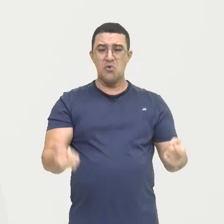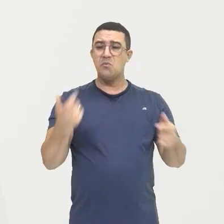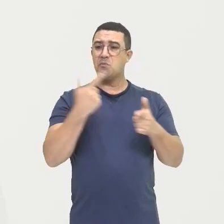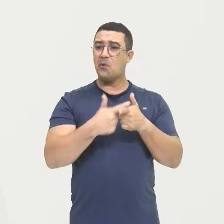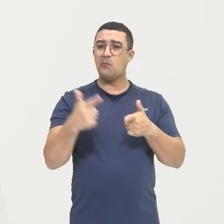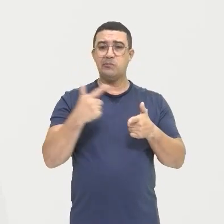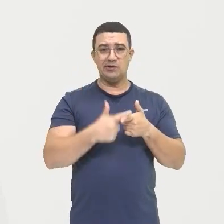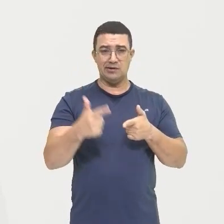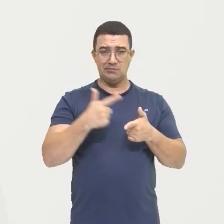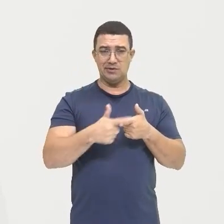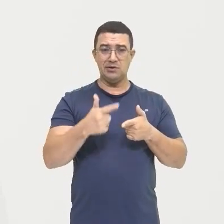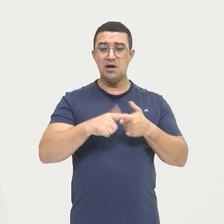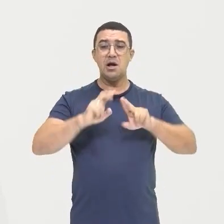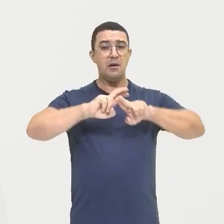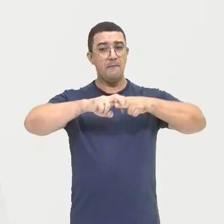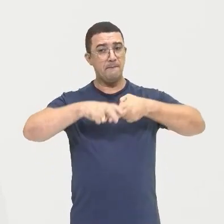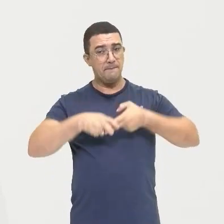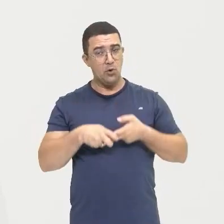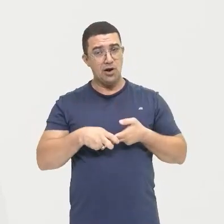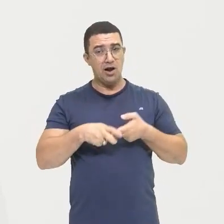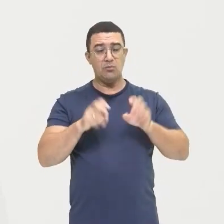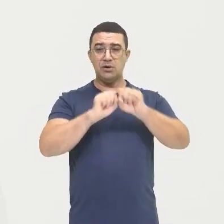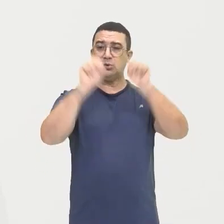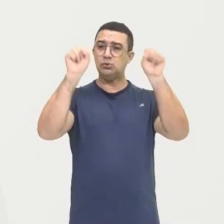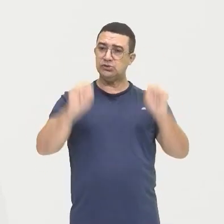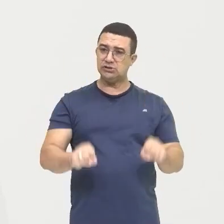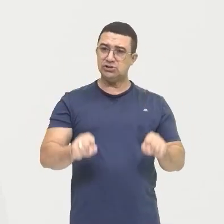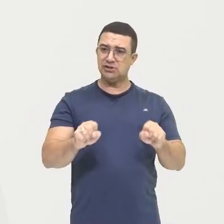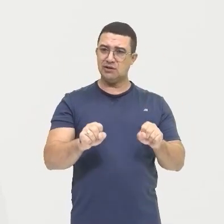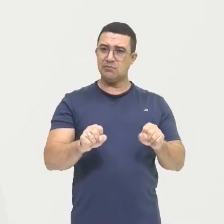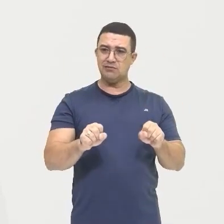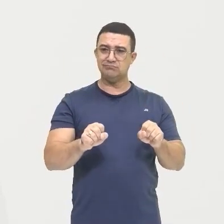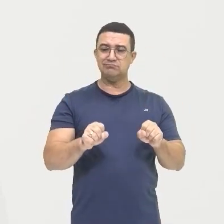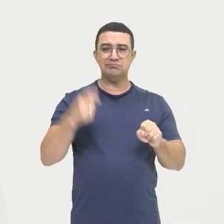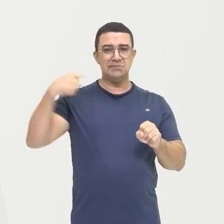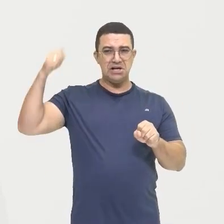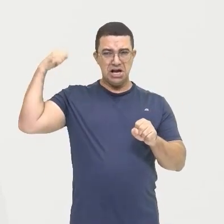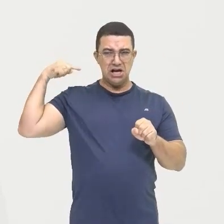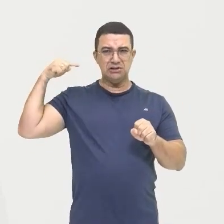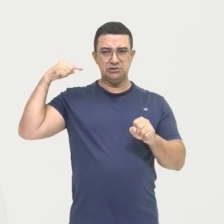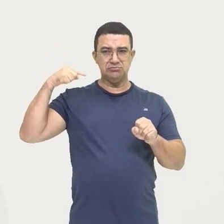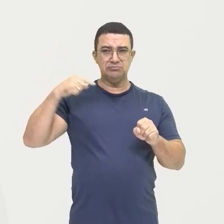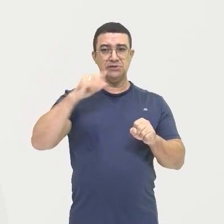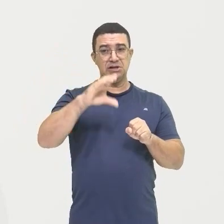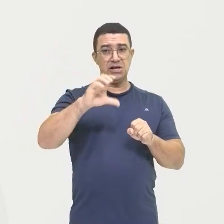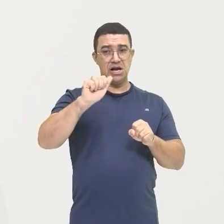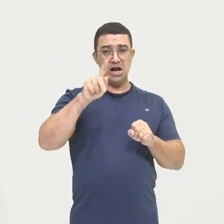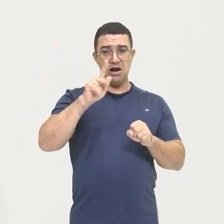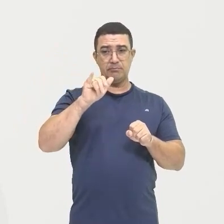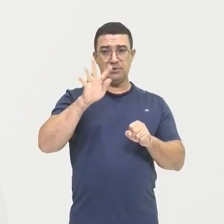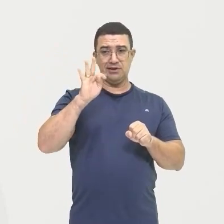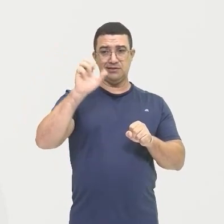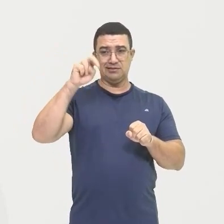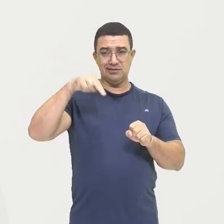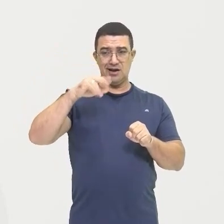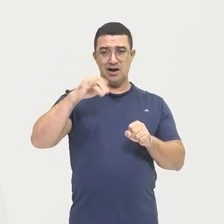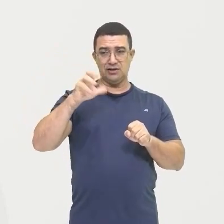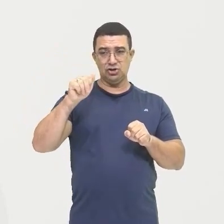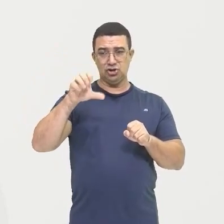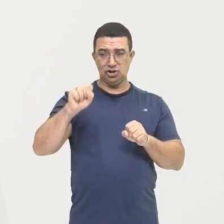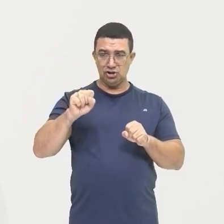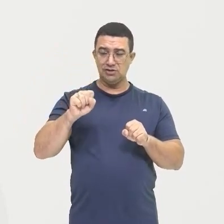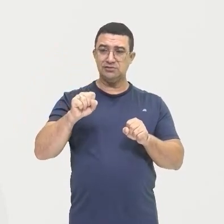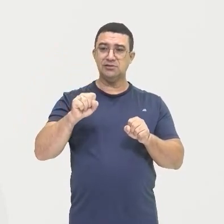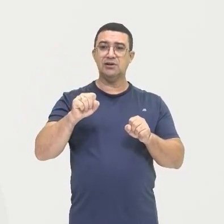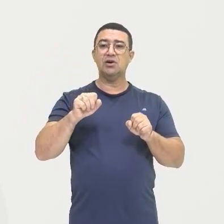Devido a esses sistemas que foram adotados anteriormente As capitanias hereditárias, os Seis Marias Onde eles